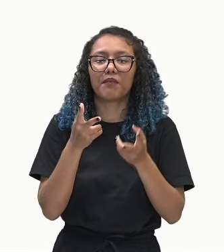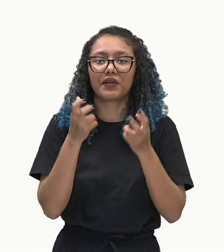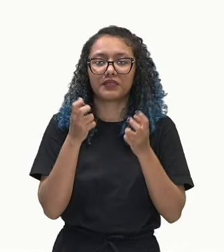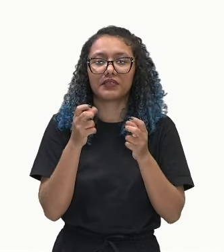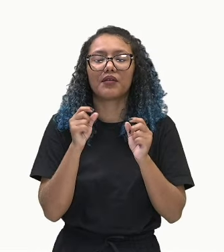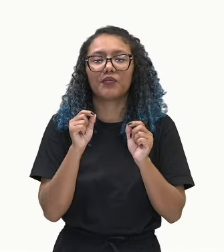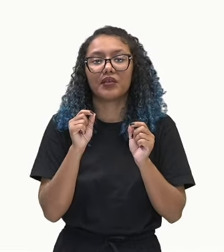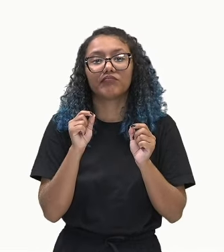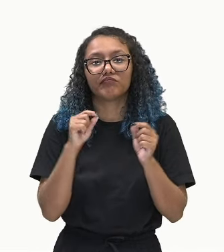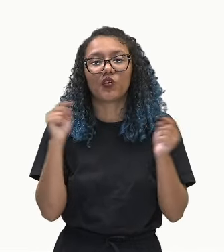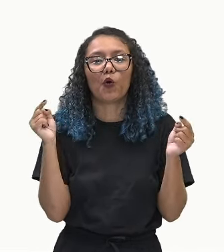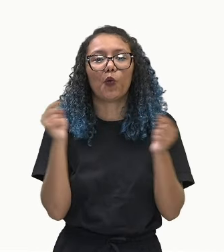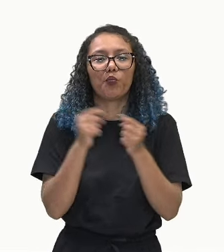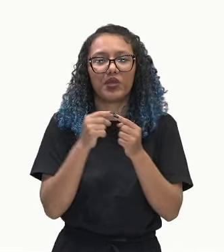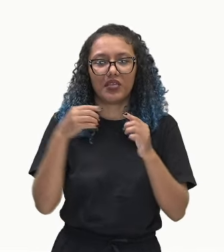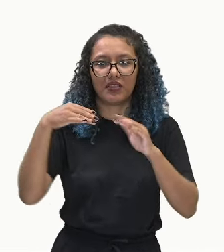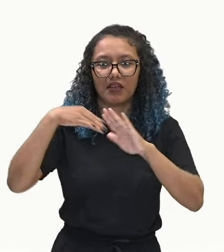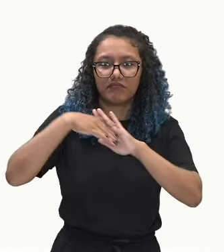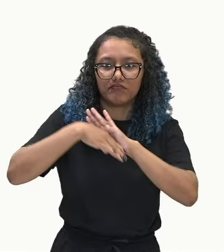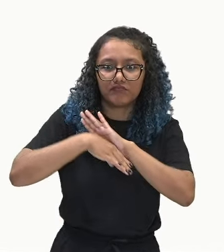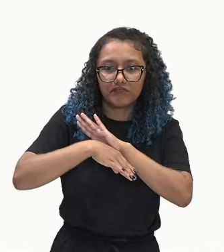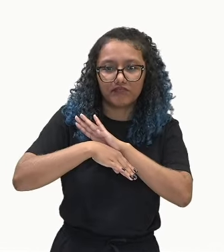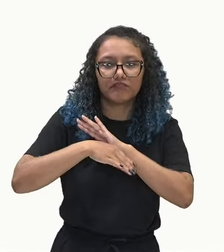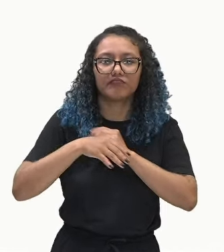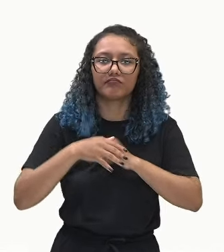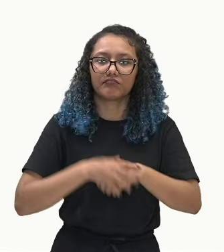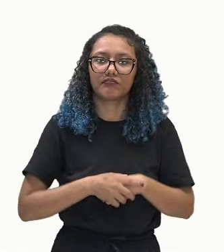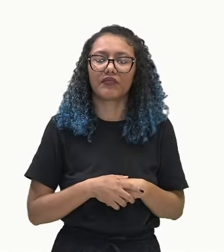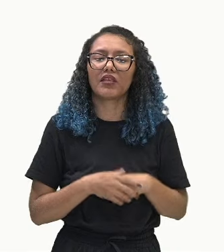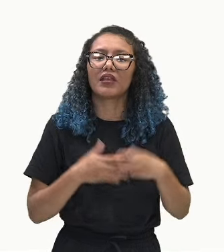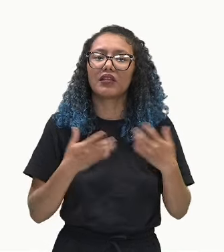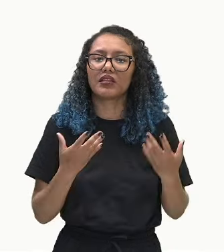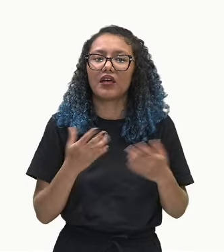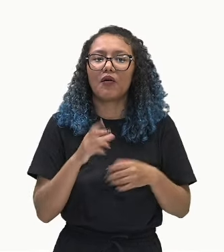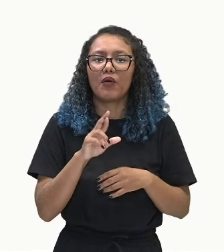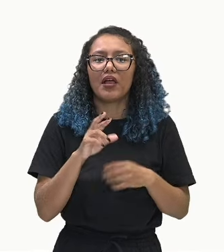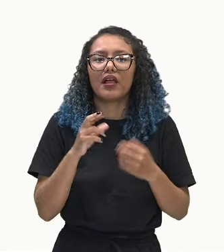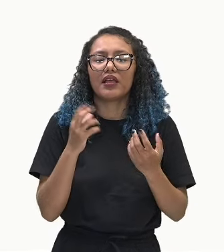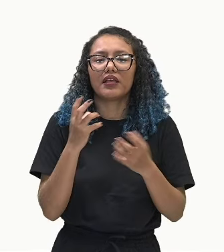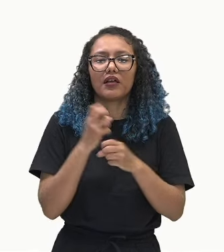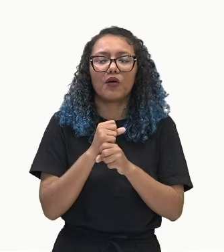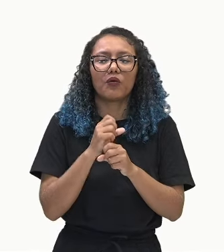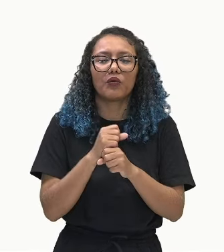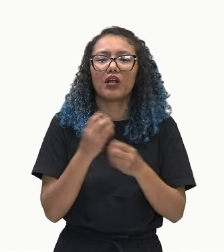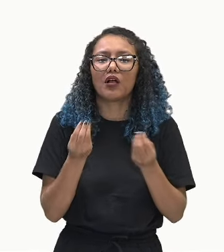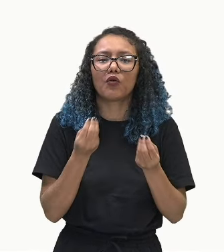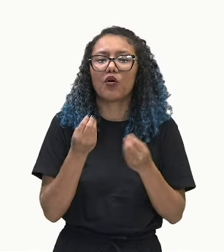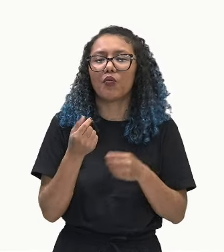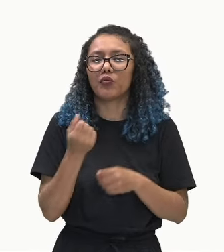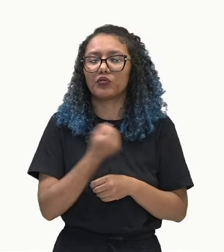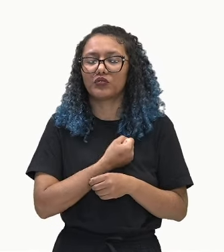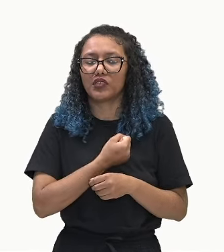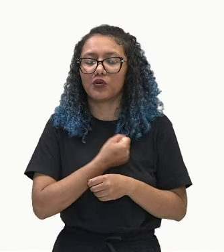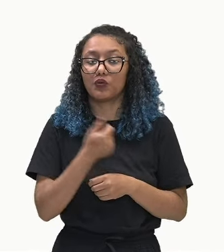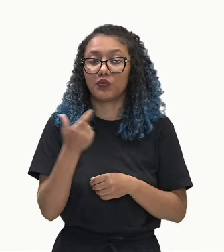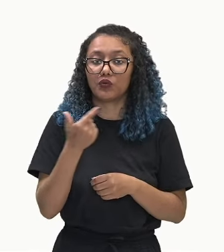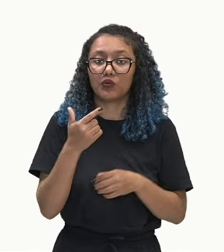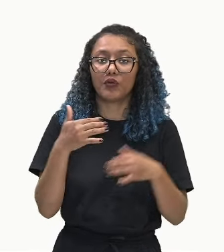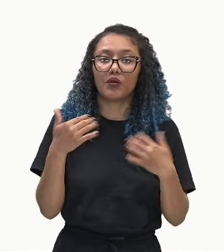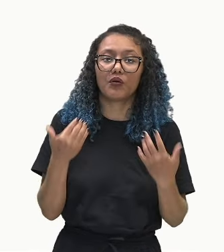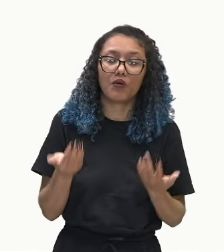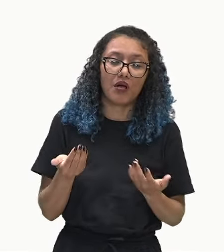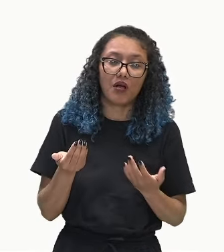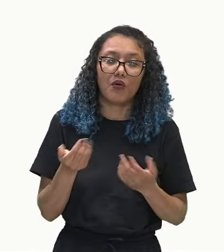decrescente. E, para calcular a razão, a gente pega o segundo termo menos o primeiro